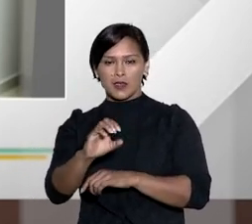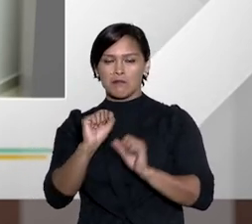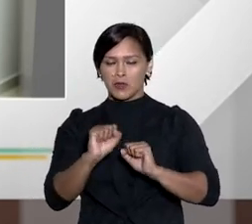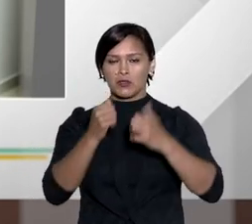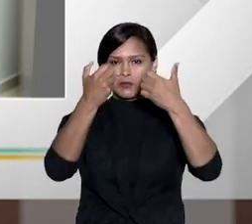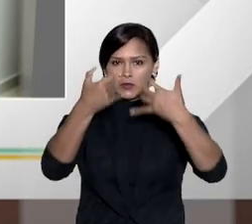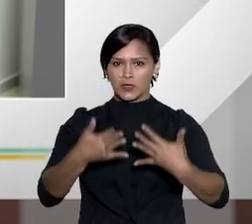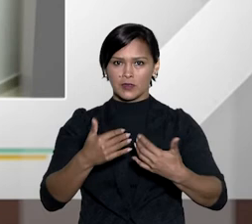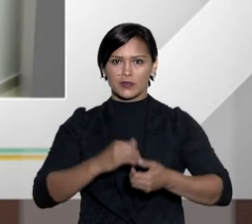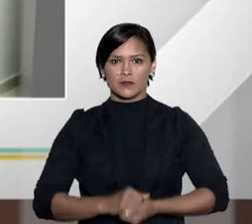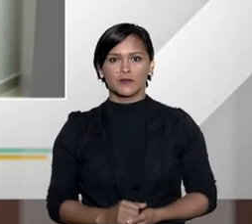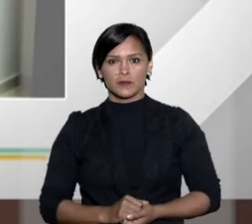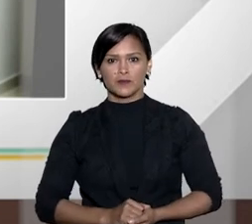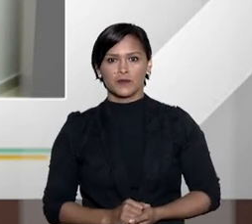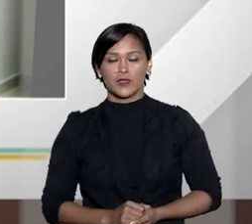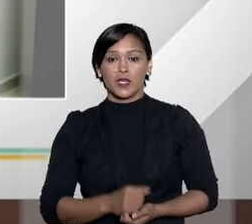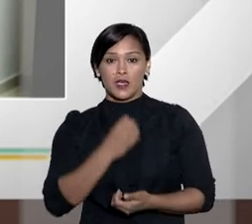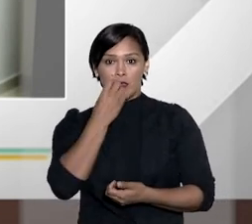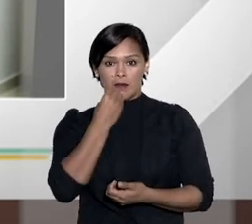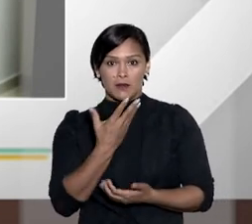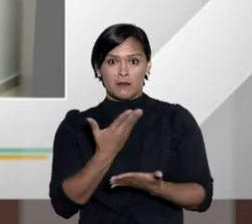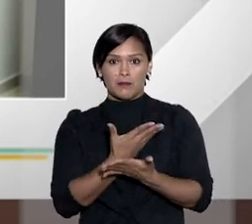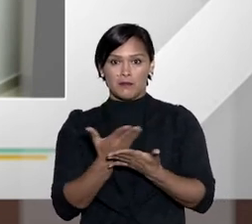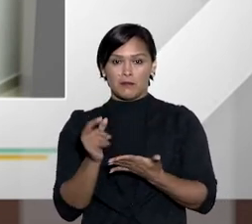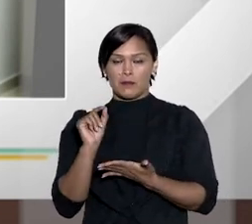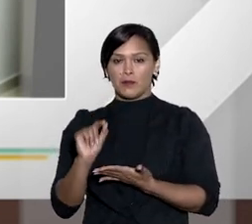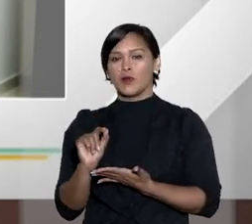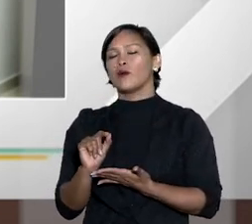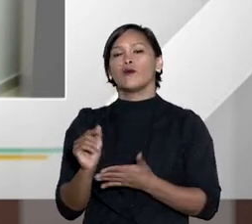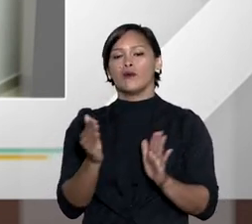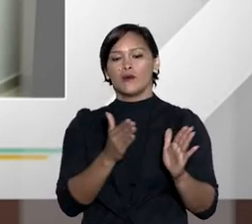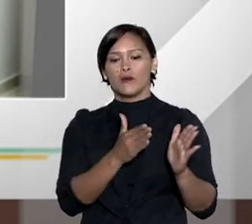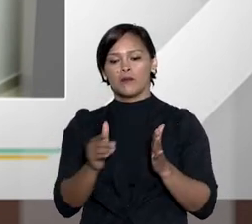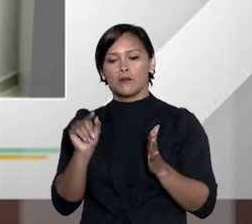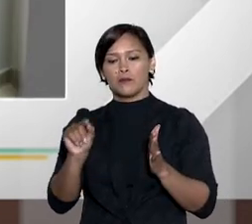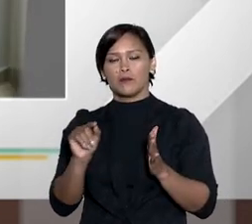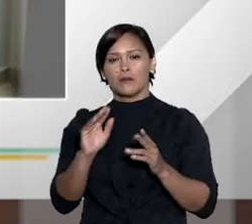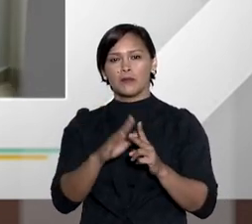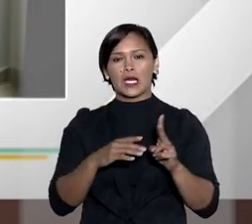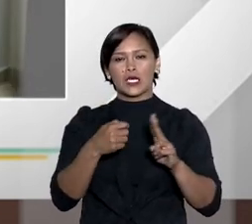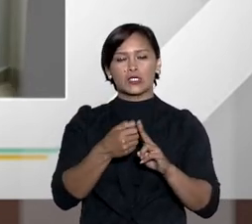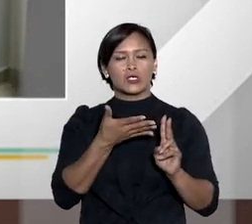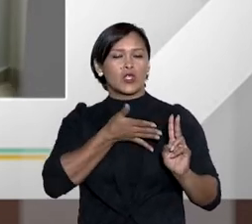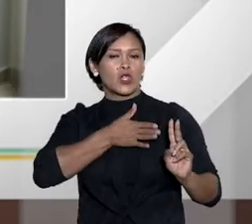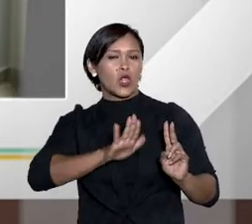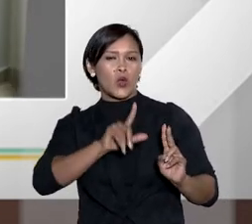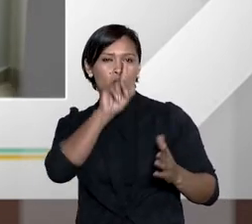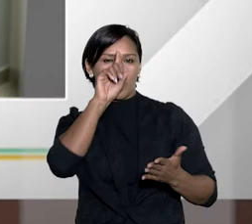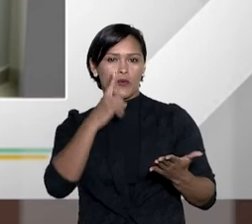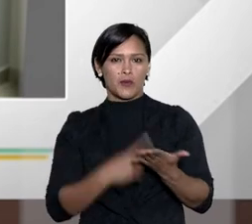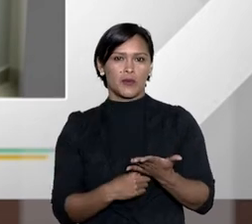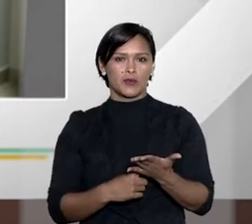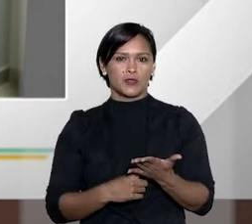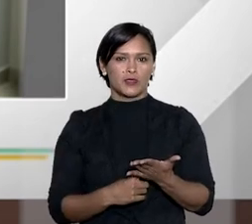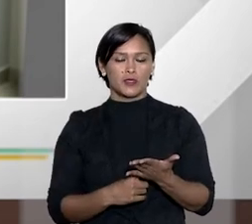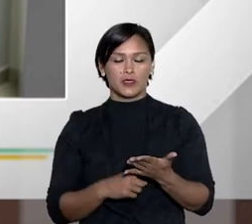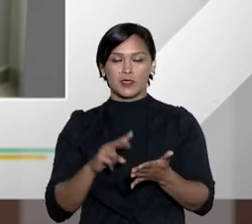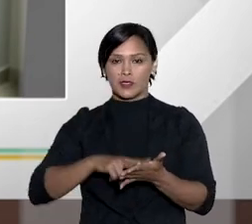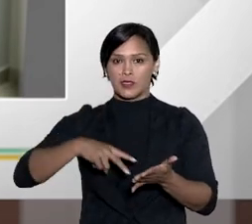cíveis eu quero ouvir do doutor Eric Linhares o Fátima é a parte